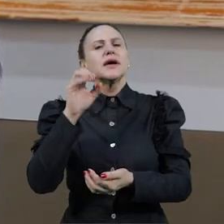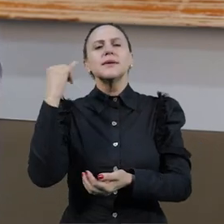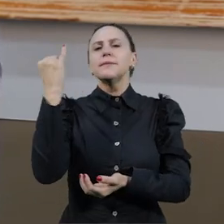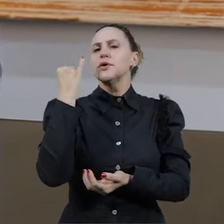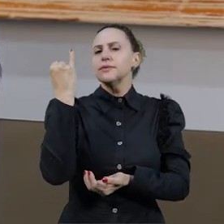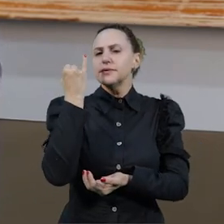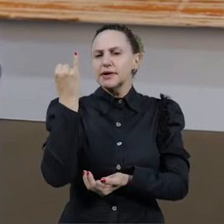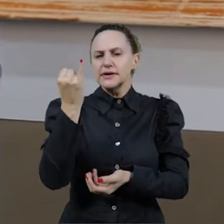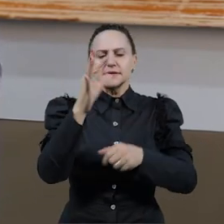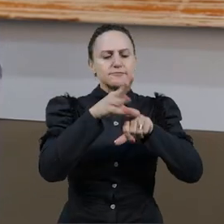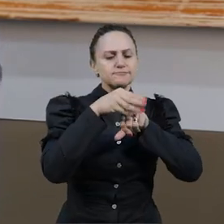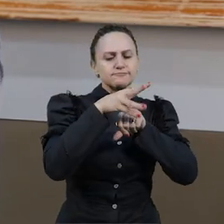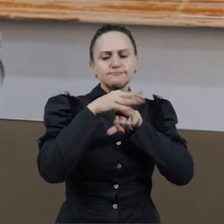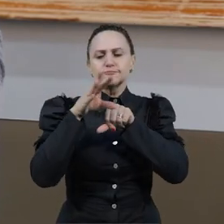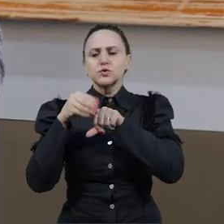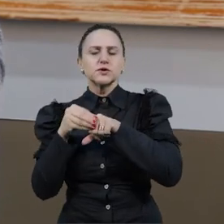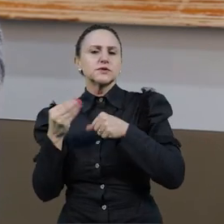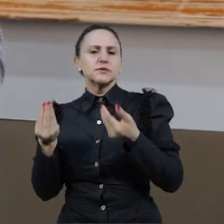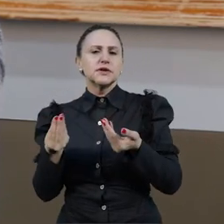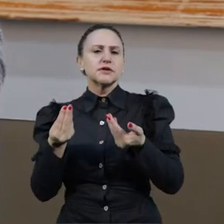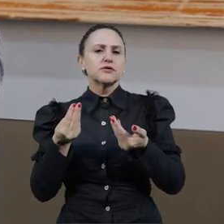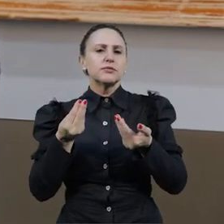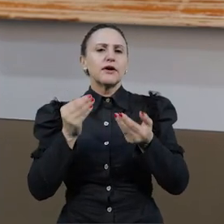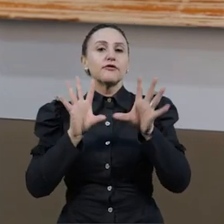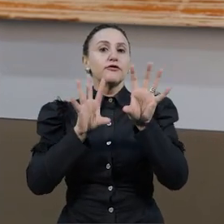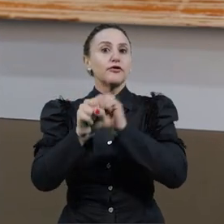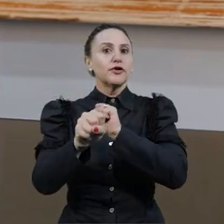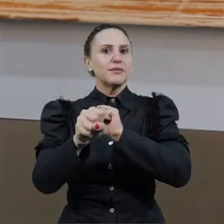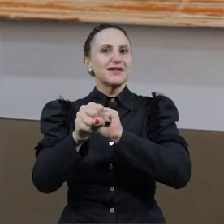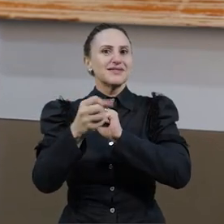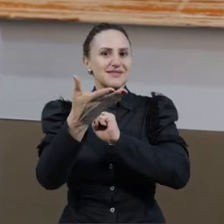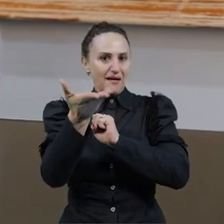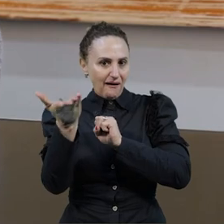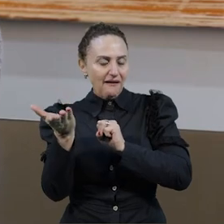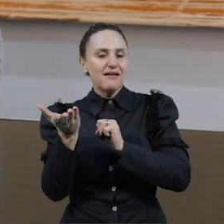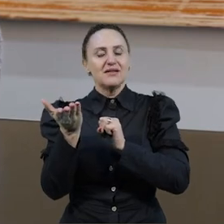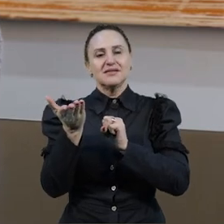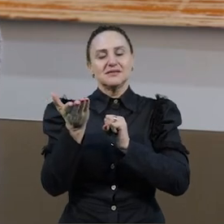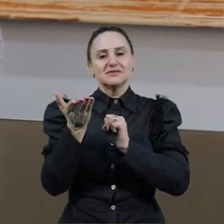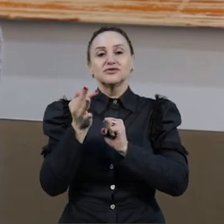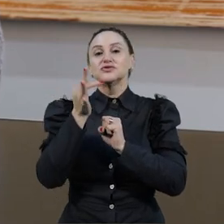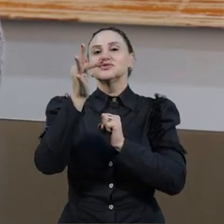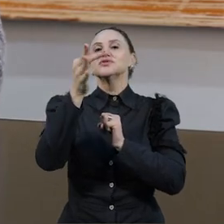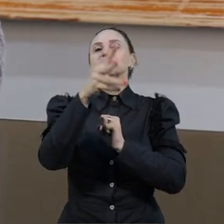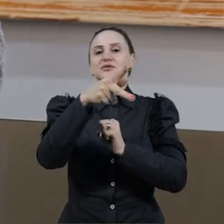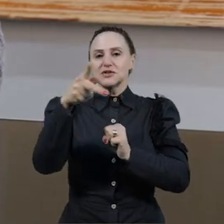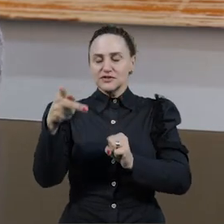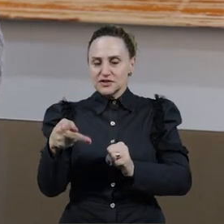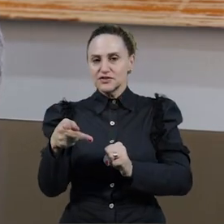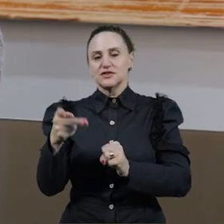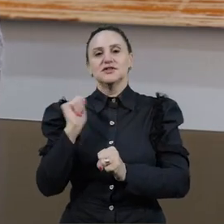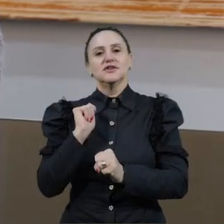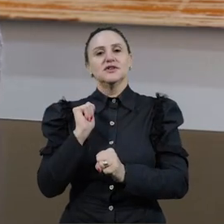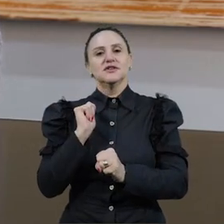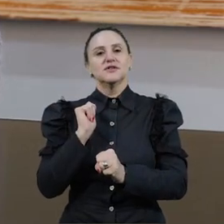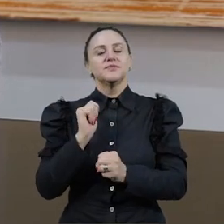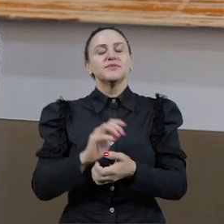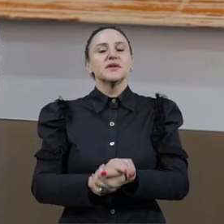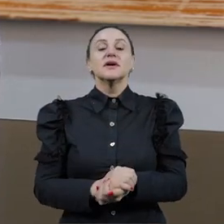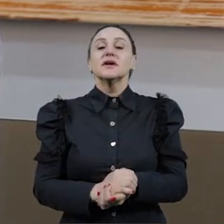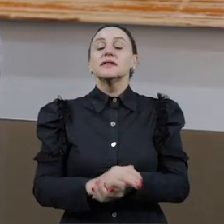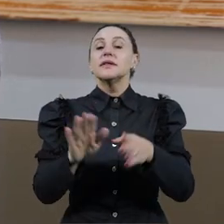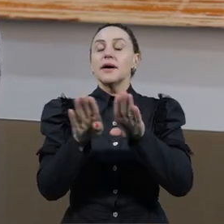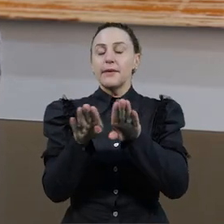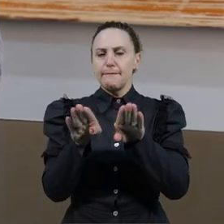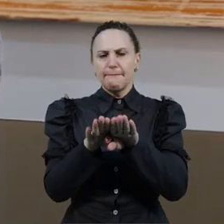para a formação de você futuro professor, para atuar na docência nos anos iniciais do ensino fundamental, também vamos